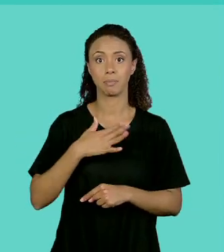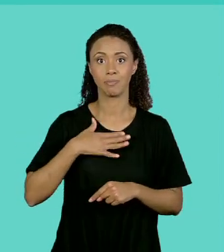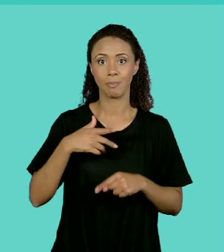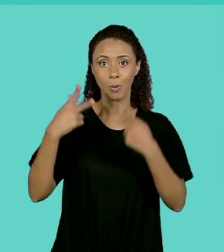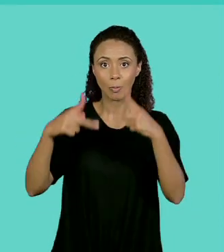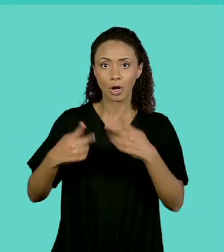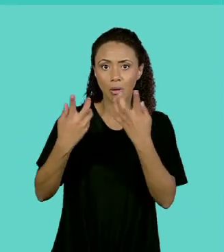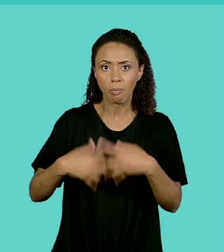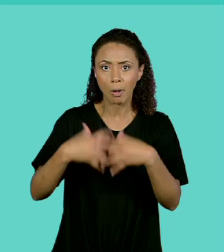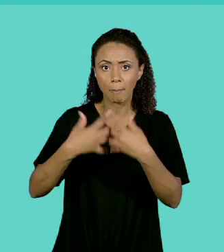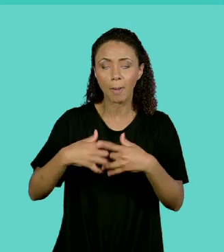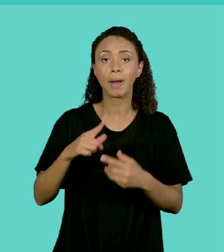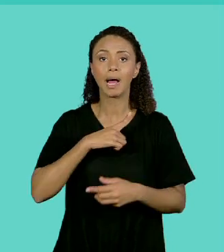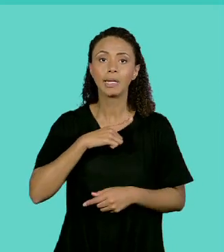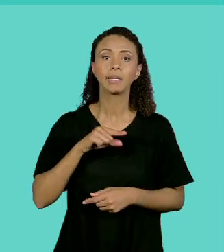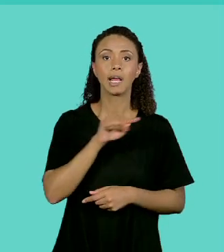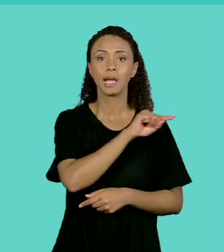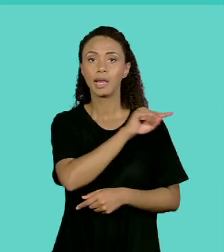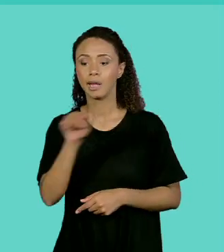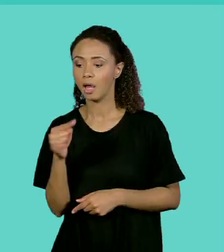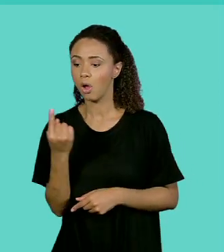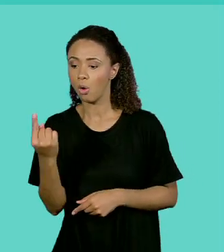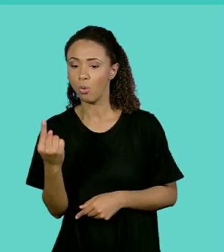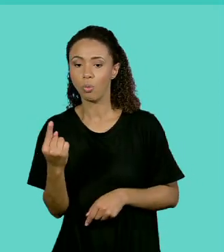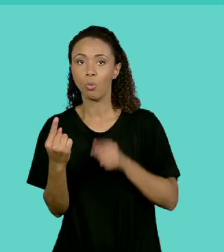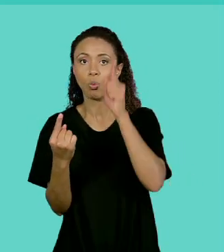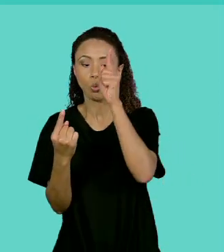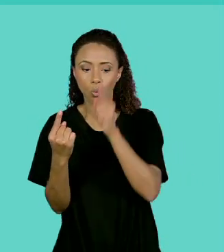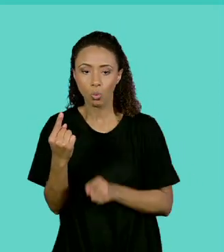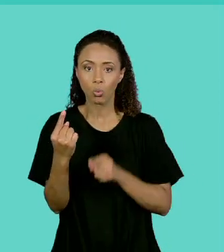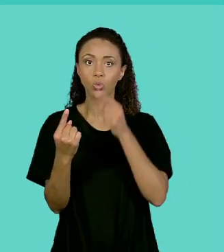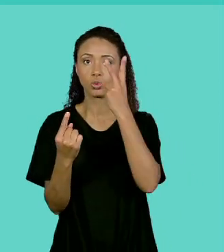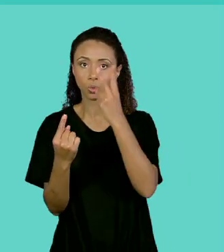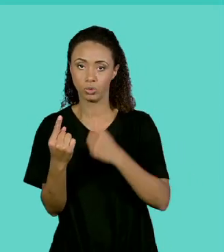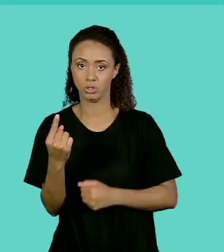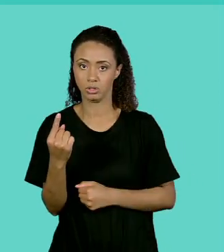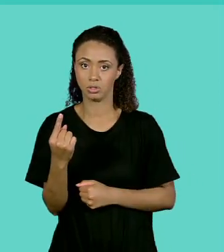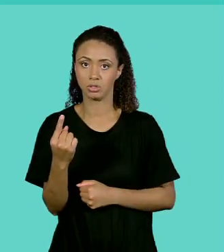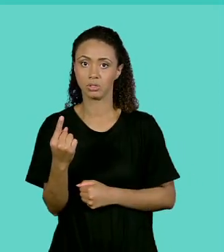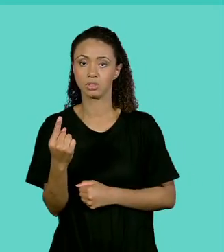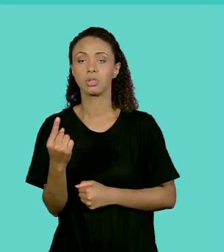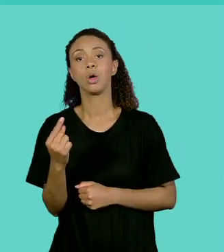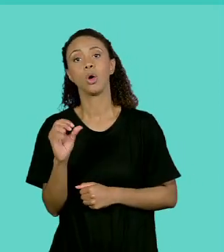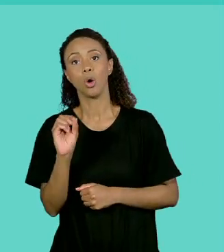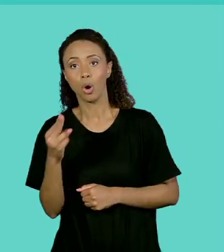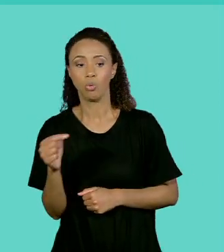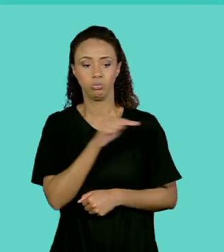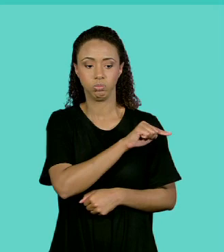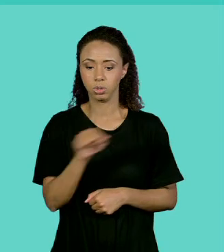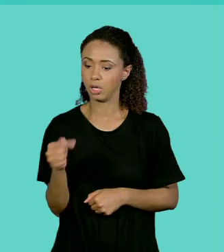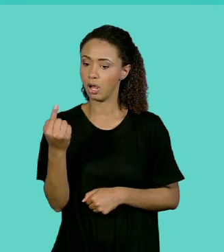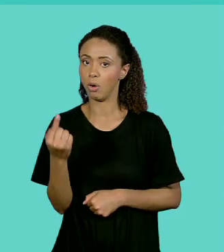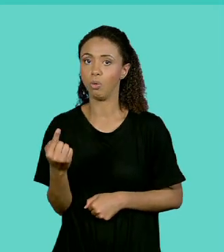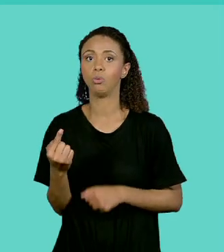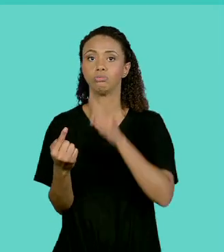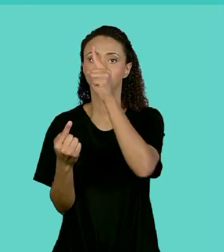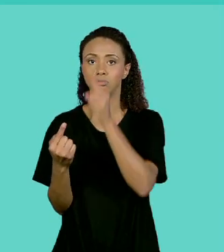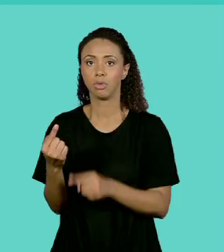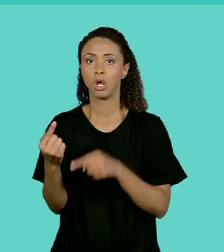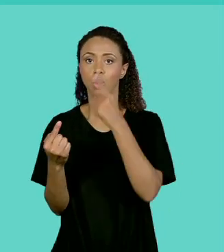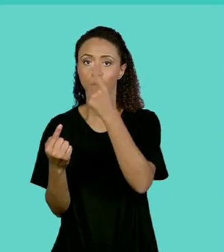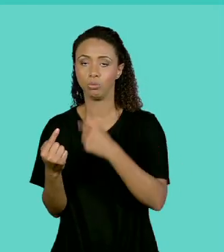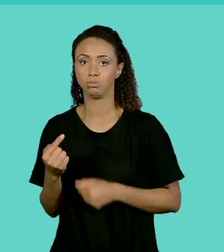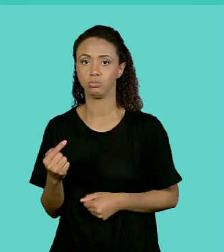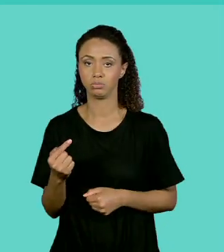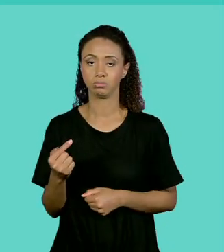tenho a linha 1 e a coluna 1. Ainda na linha 1, a coluna 2. Quando eu for para a linha 2, a coluna vai começar de